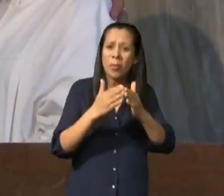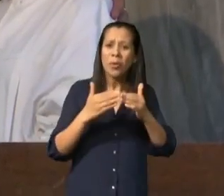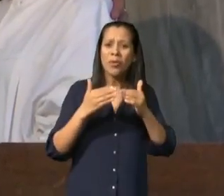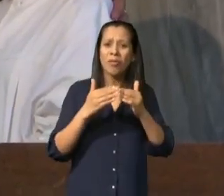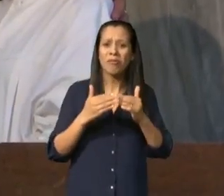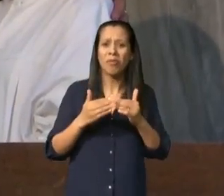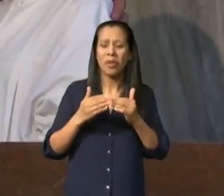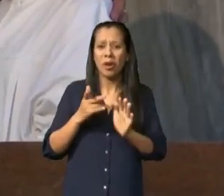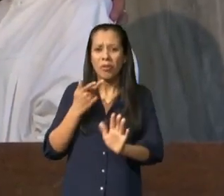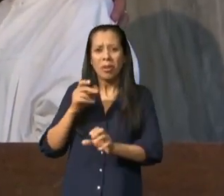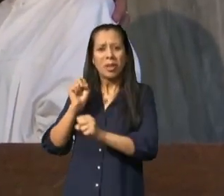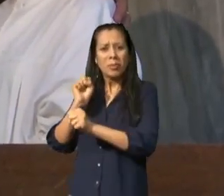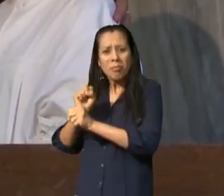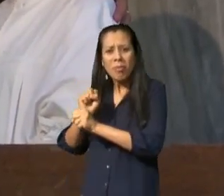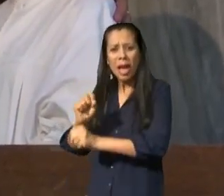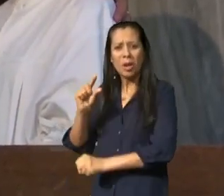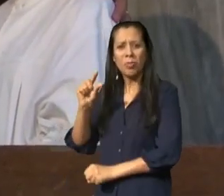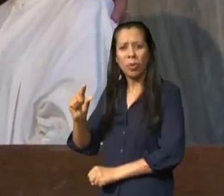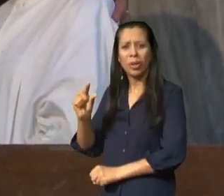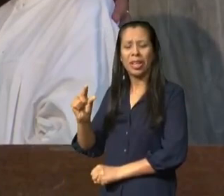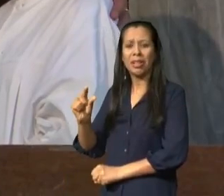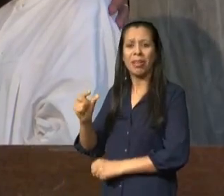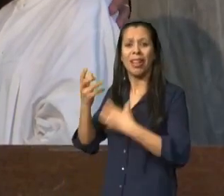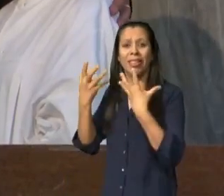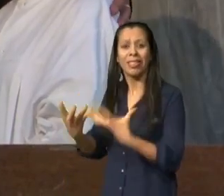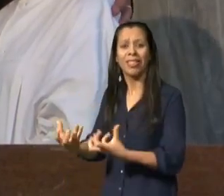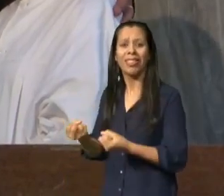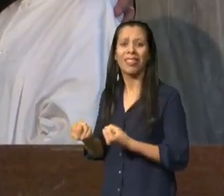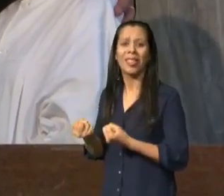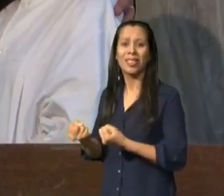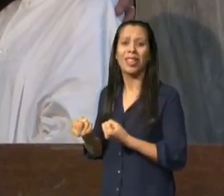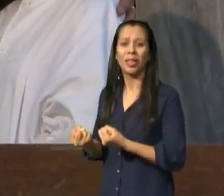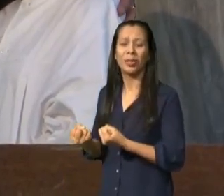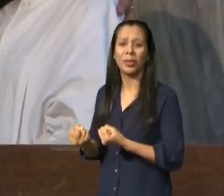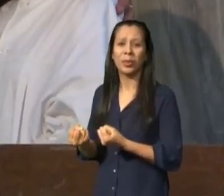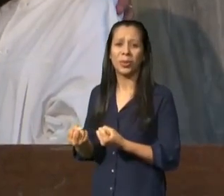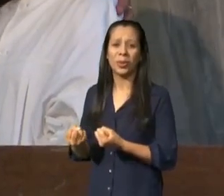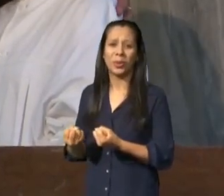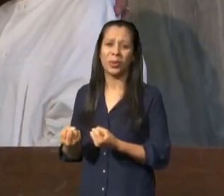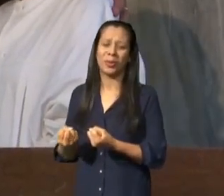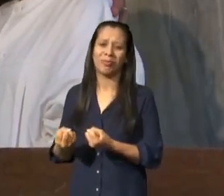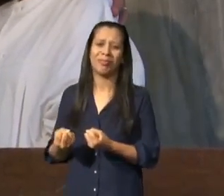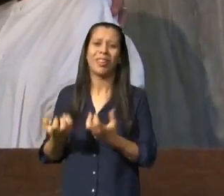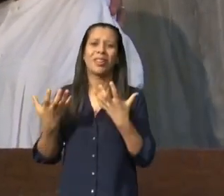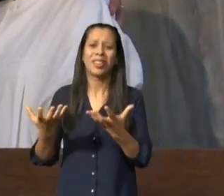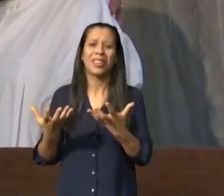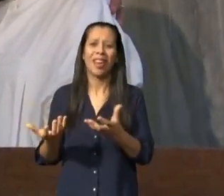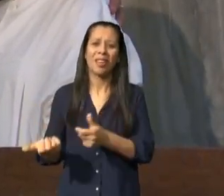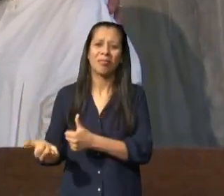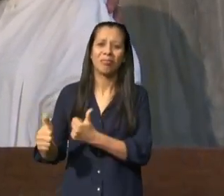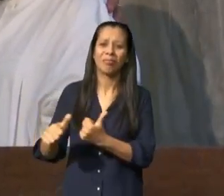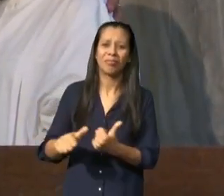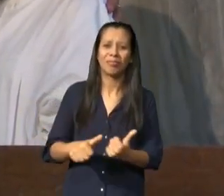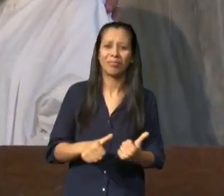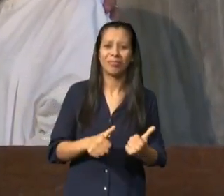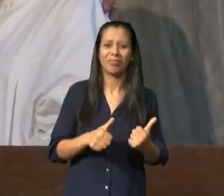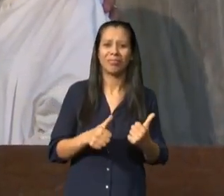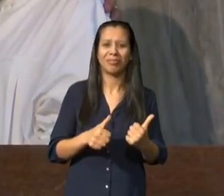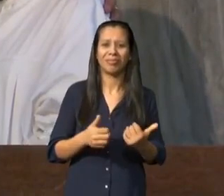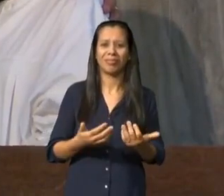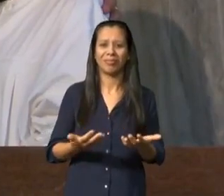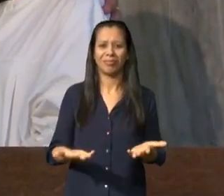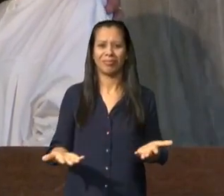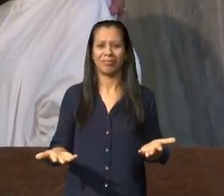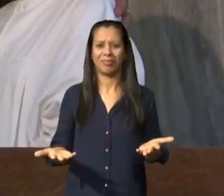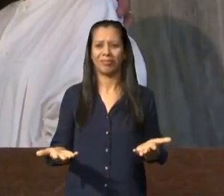cuidar dela e hoje a Isildinha você não vai esquecer ela tem uma irmã chamada Isilda e eu não